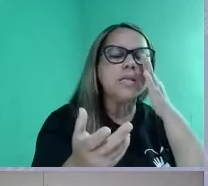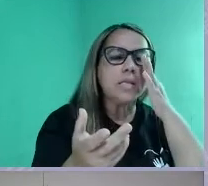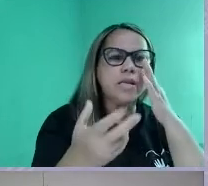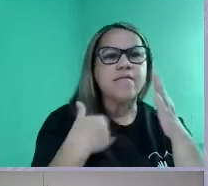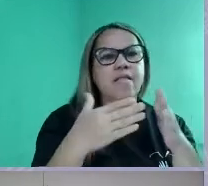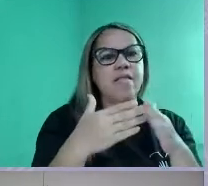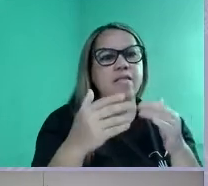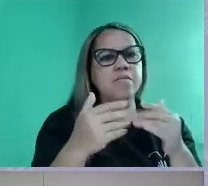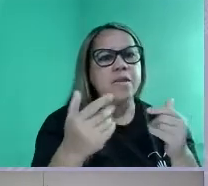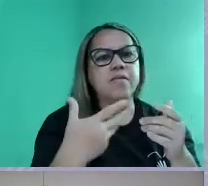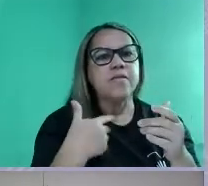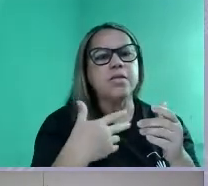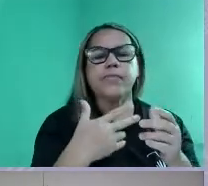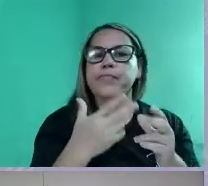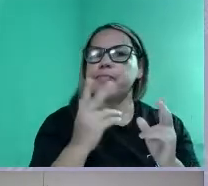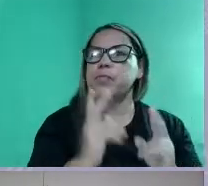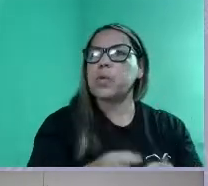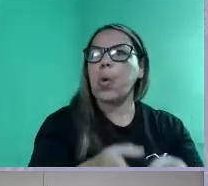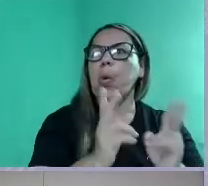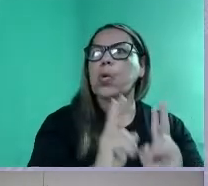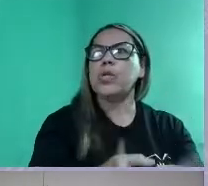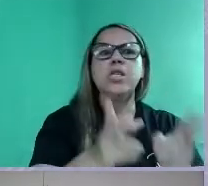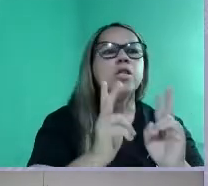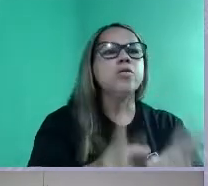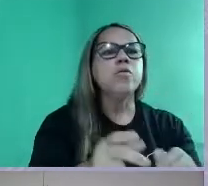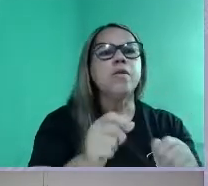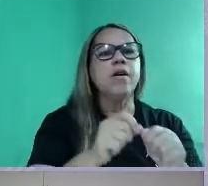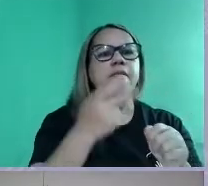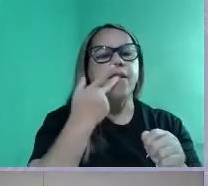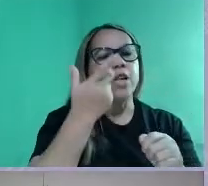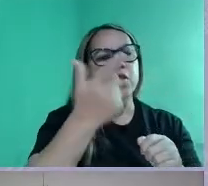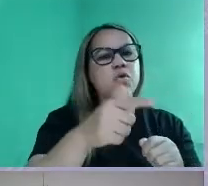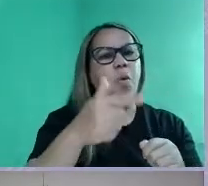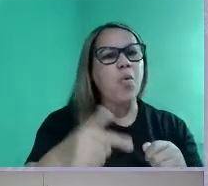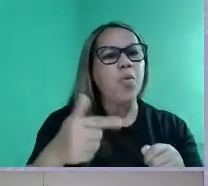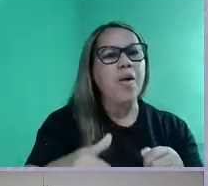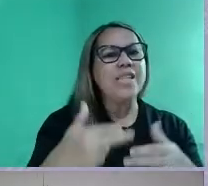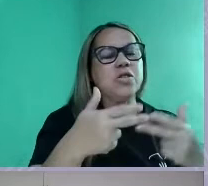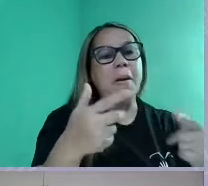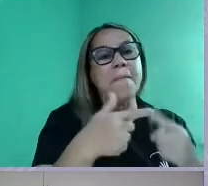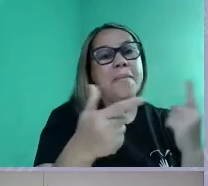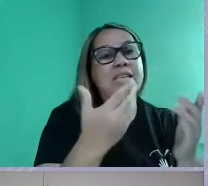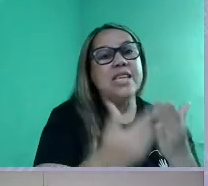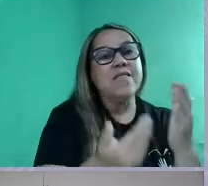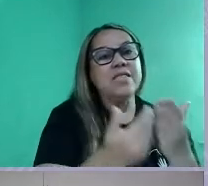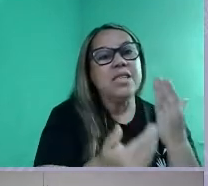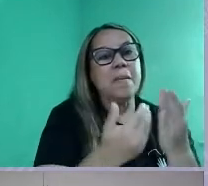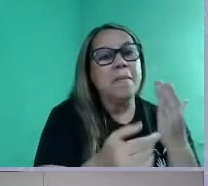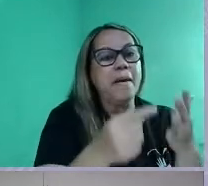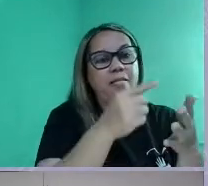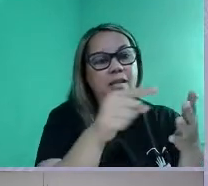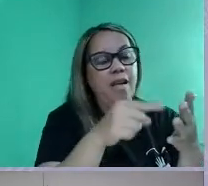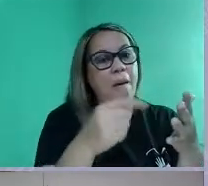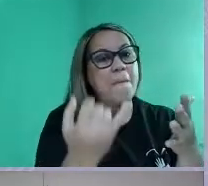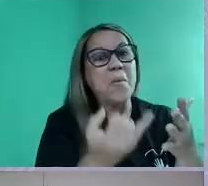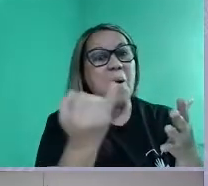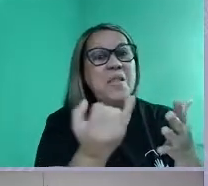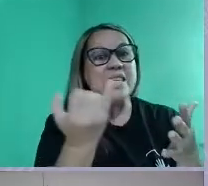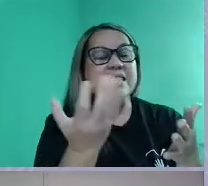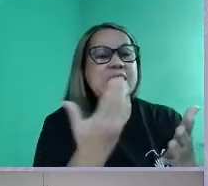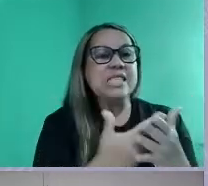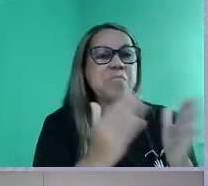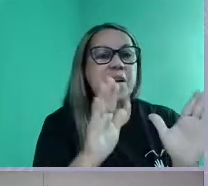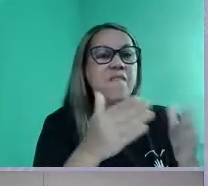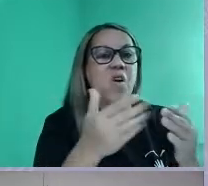pedem, você continua, vai avançando nas outras competências, certo? Mas aí você perde, né? Linhas preciosas, né? De